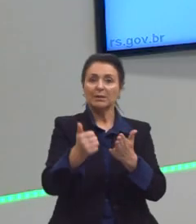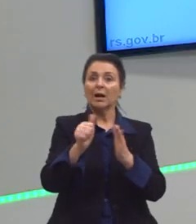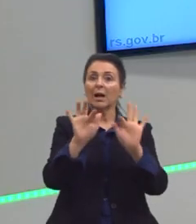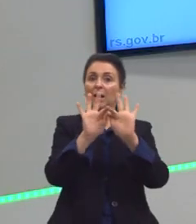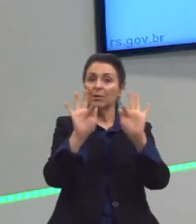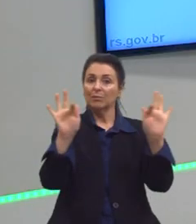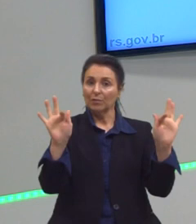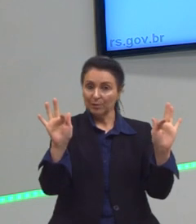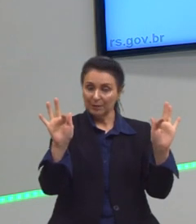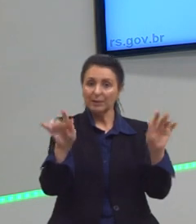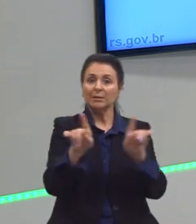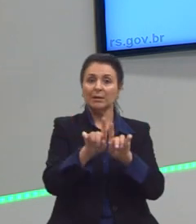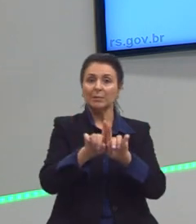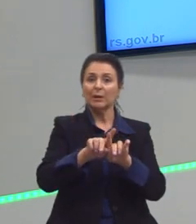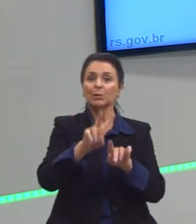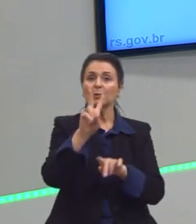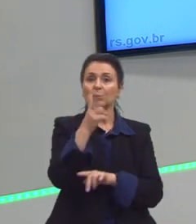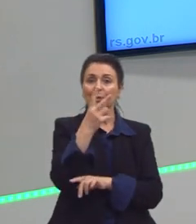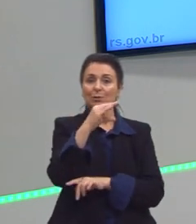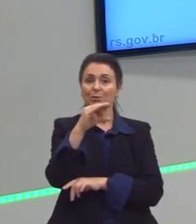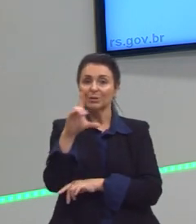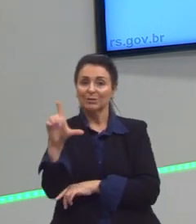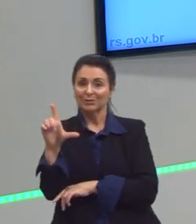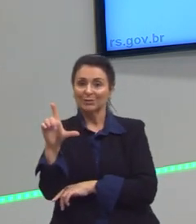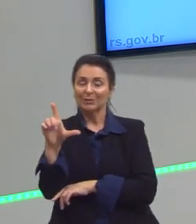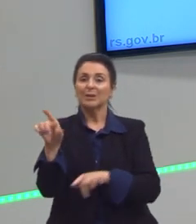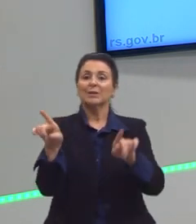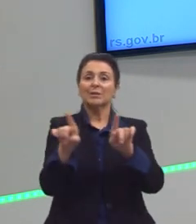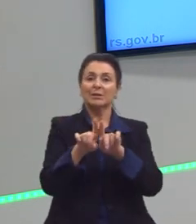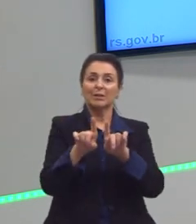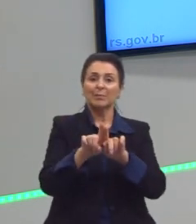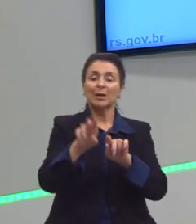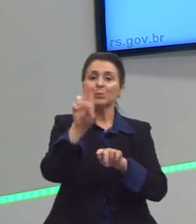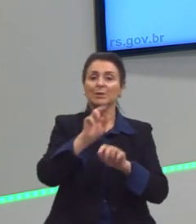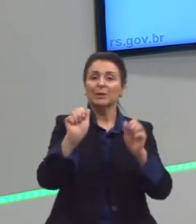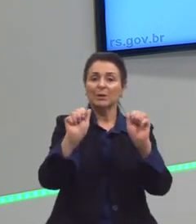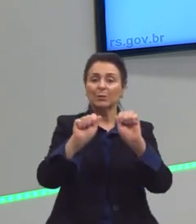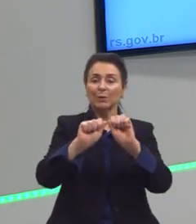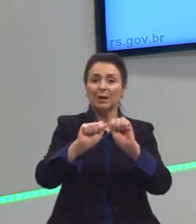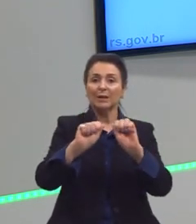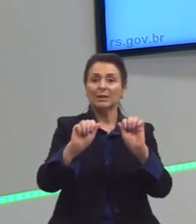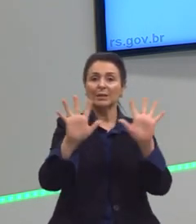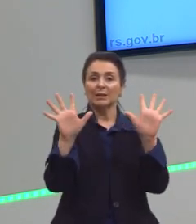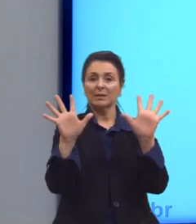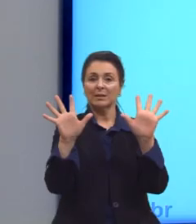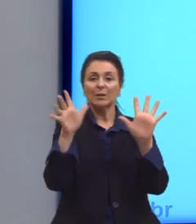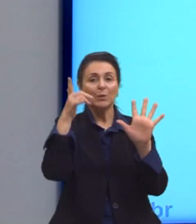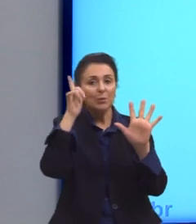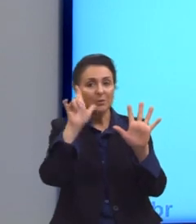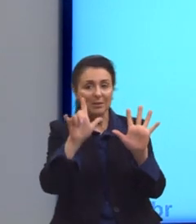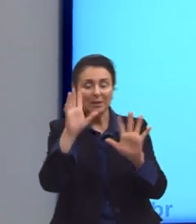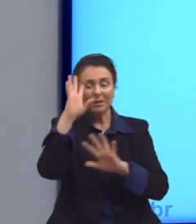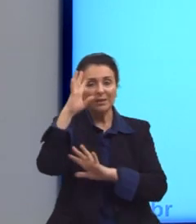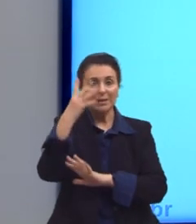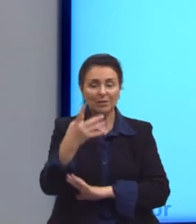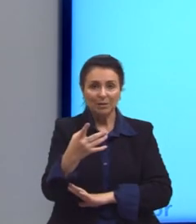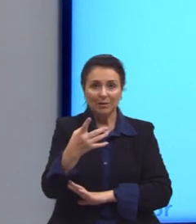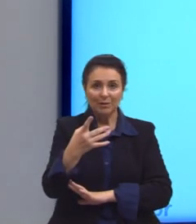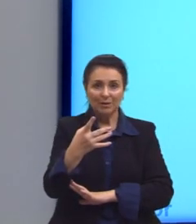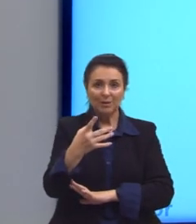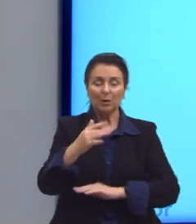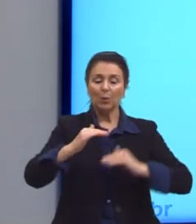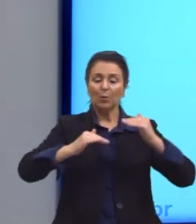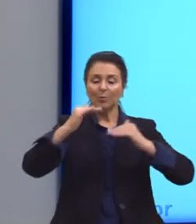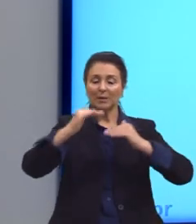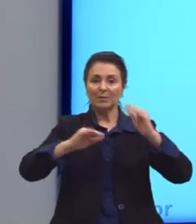traz a do hidróxido de cálcio, então, através da estequiometria eu consigo resolver o balanceamento